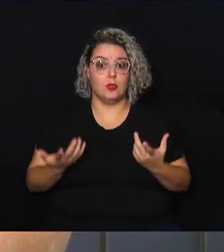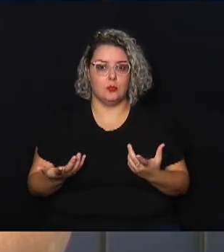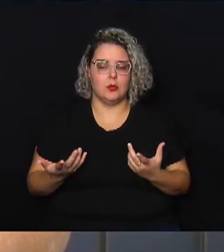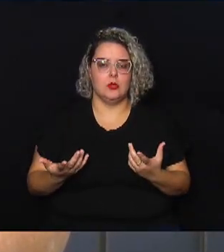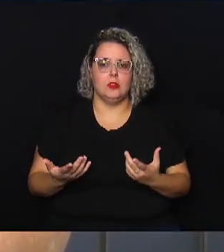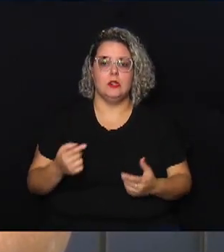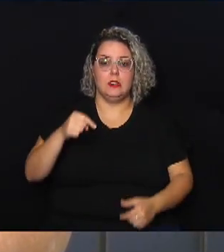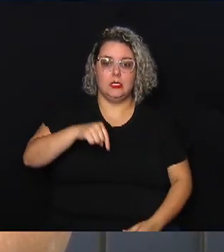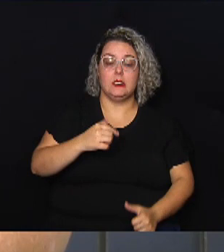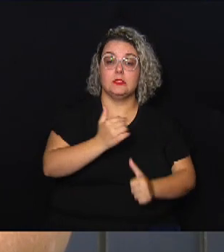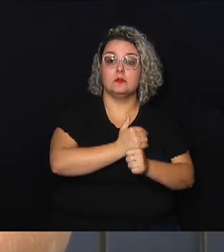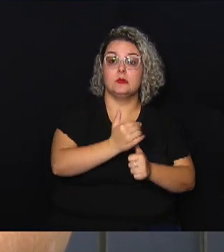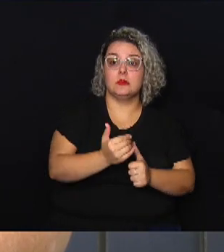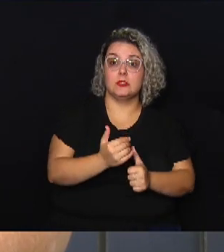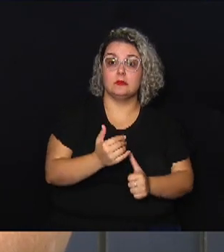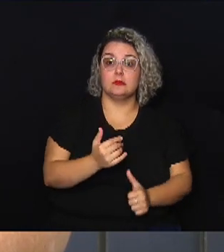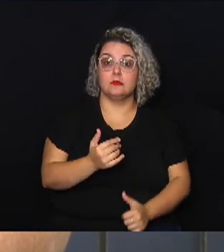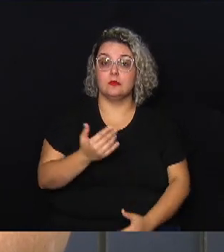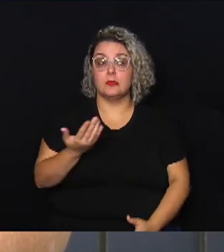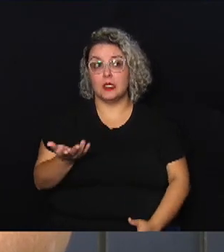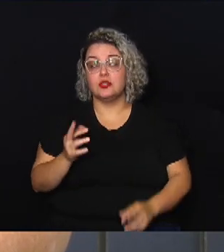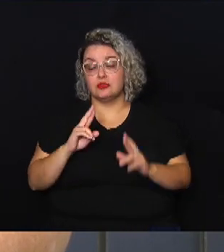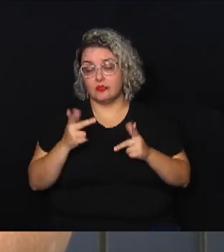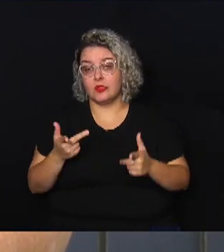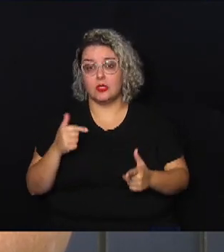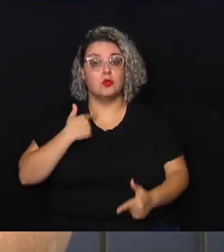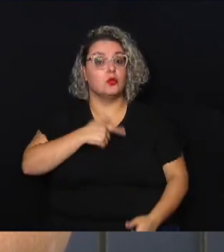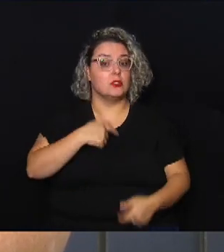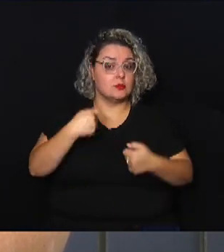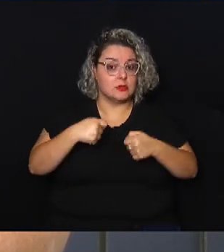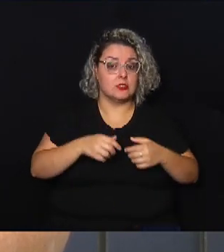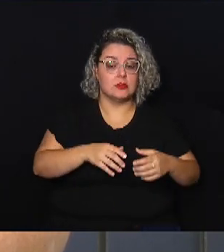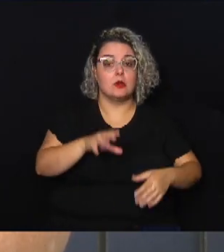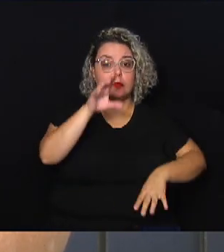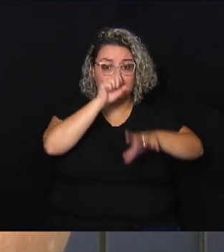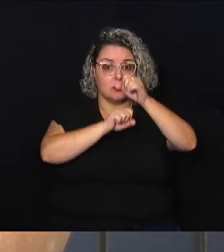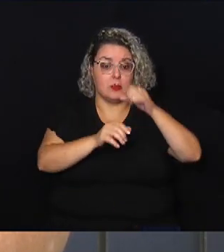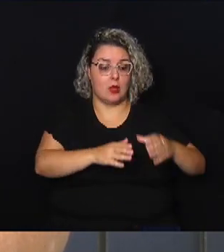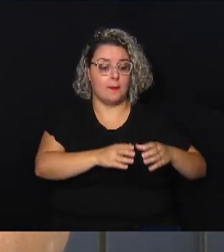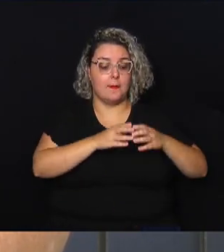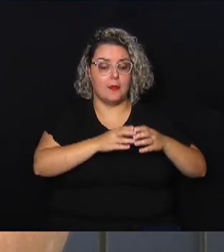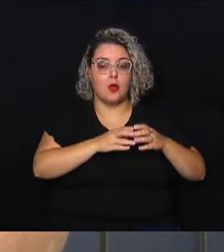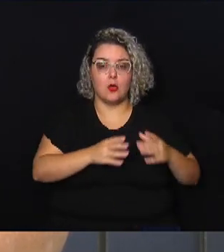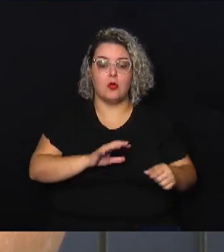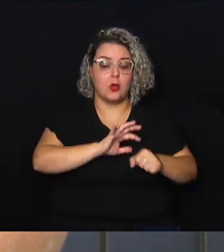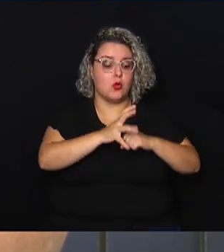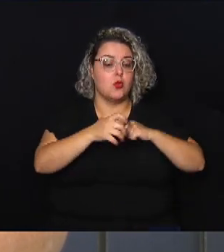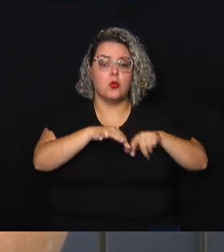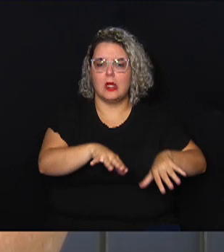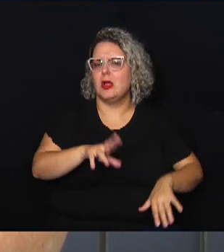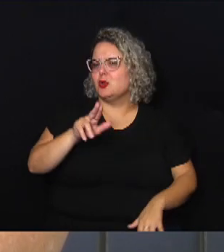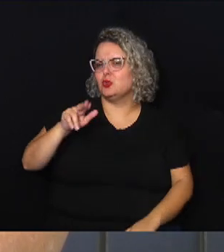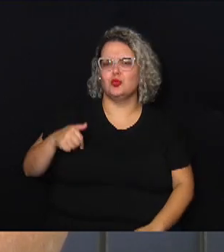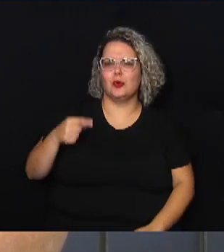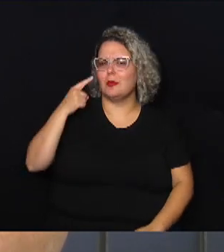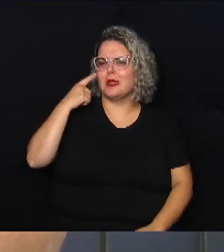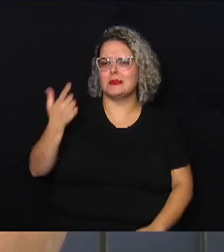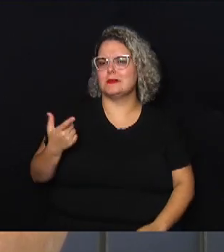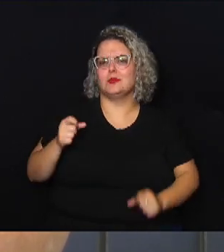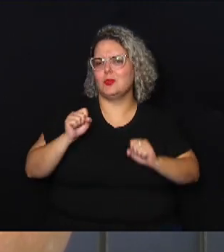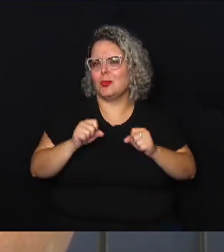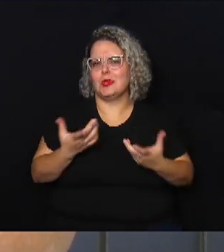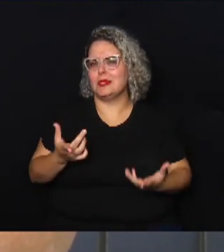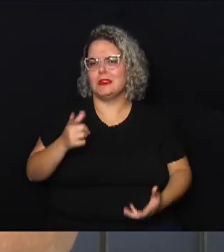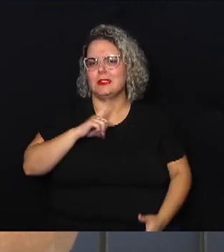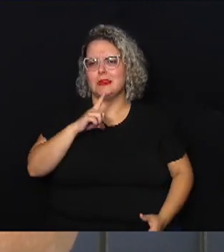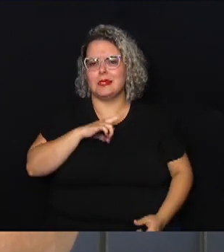mandato, é engraçado, né? Nós tivemos que aprender a conviver com uma pandemia, que jamais pensávamos que poderíamos ter que